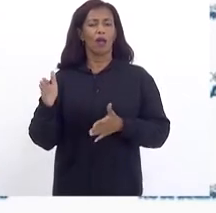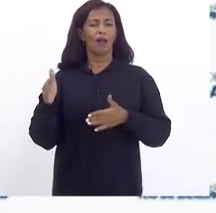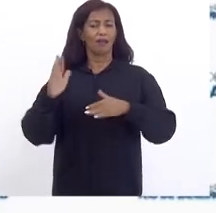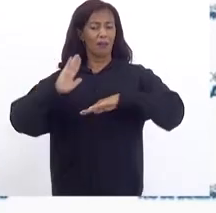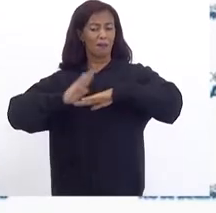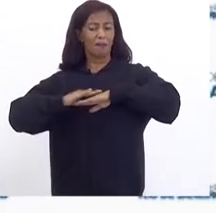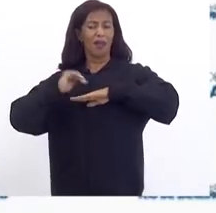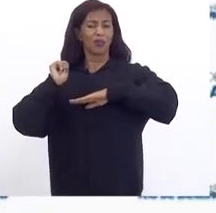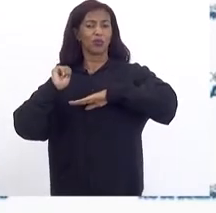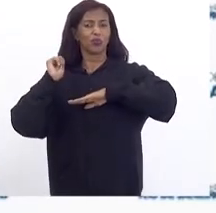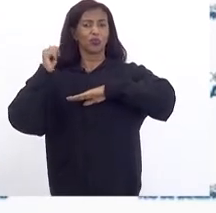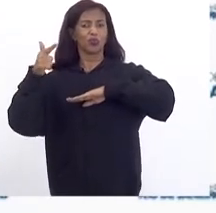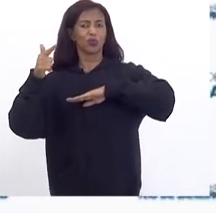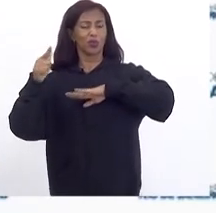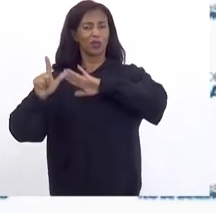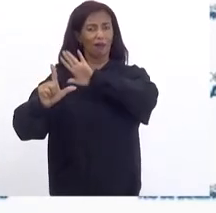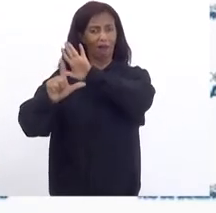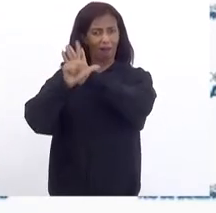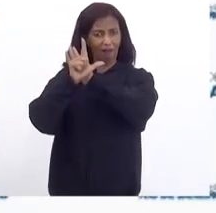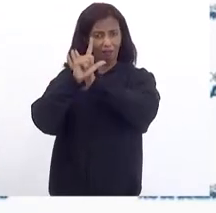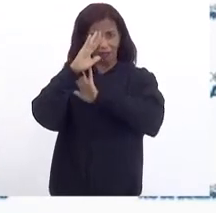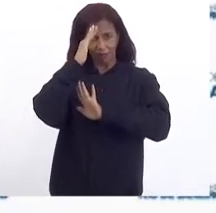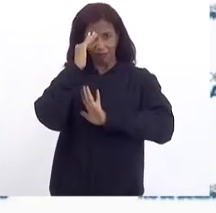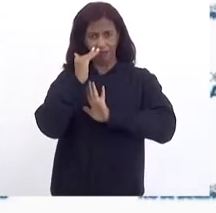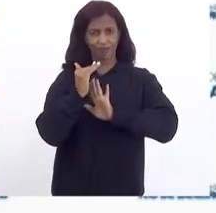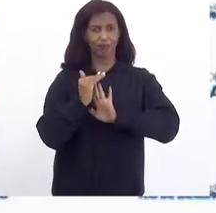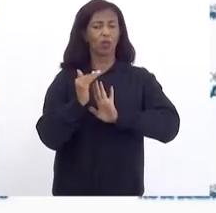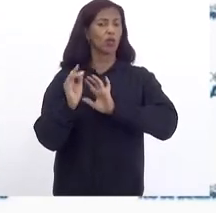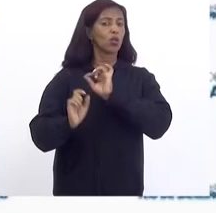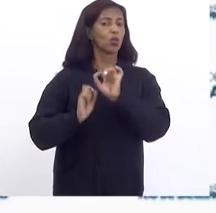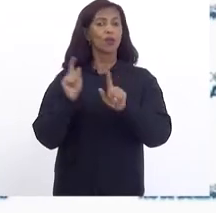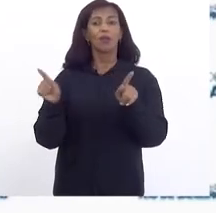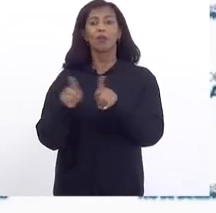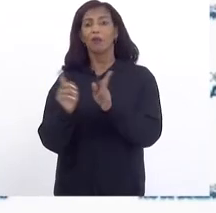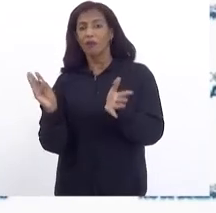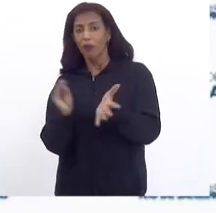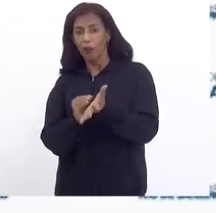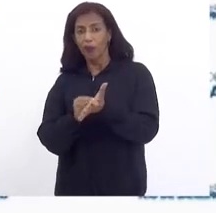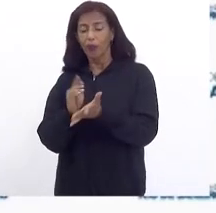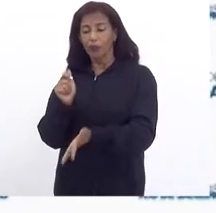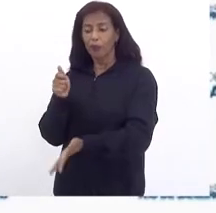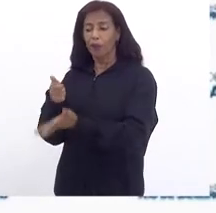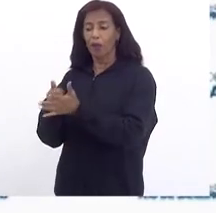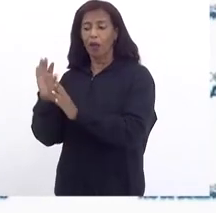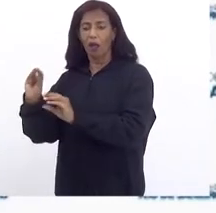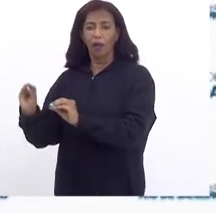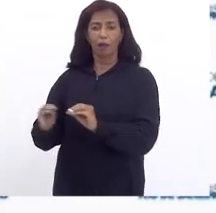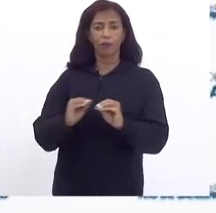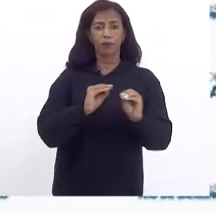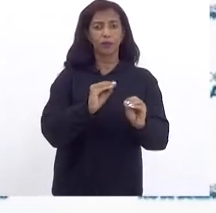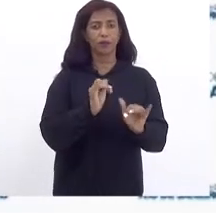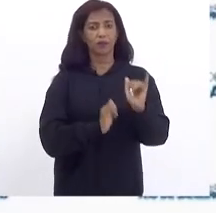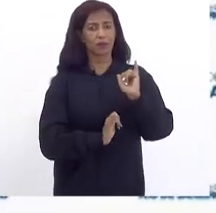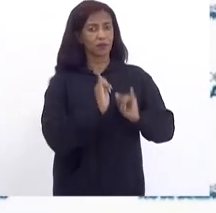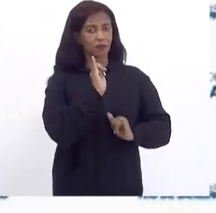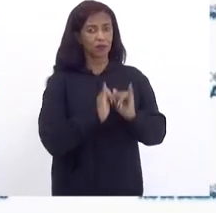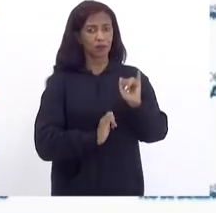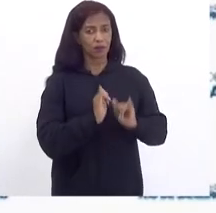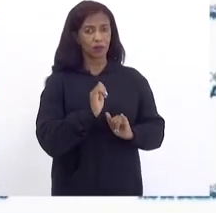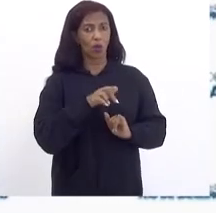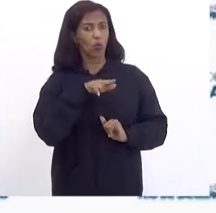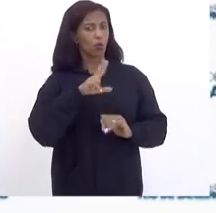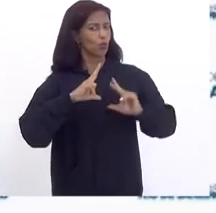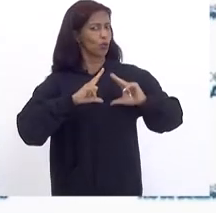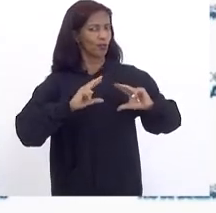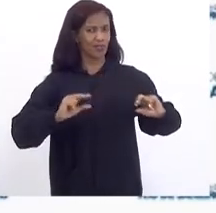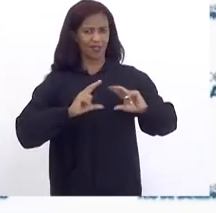era previsto Na própria legislação E do que não Foi dado A migração Das indústrias E não é Só Santa